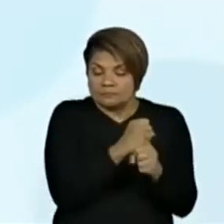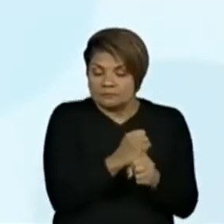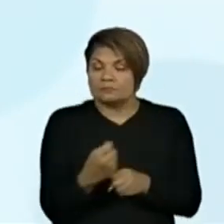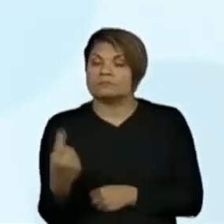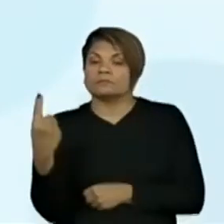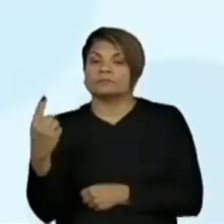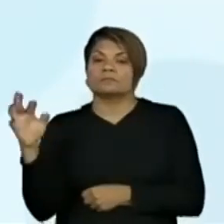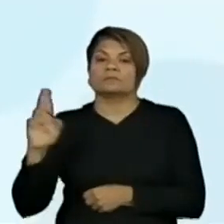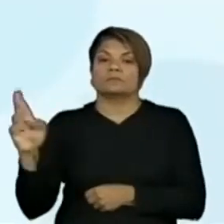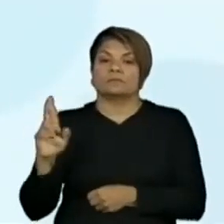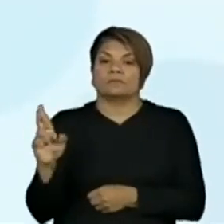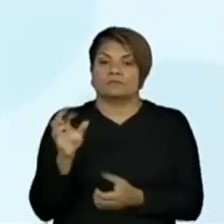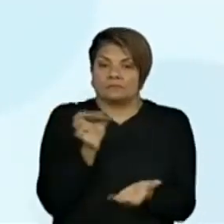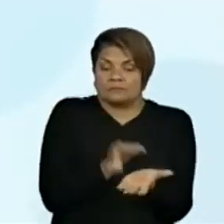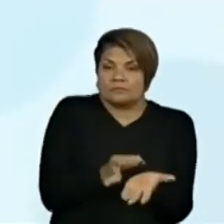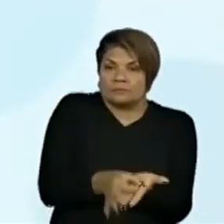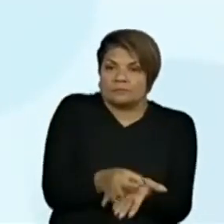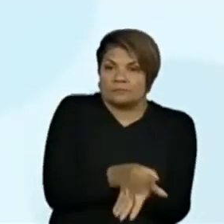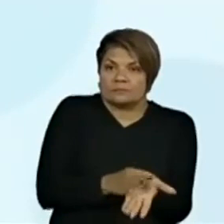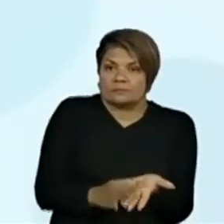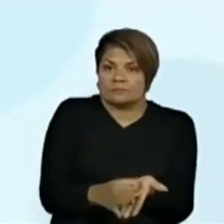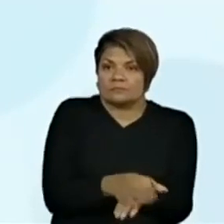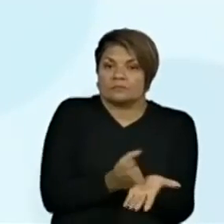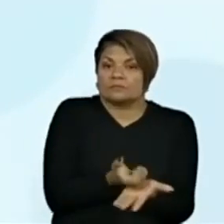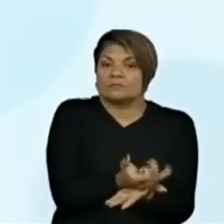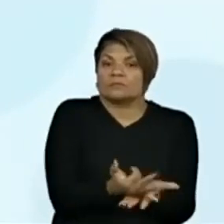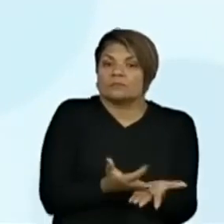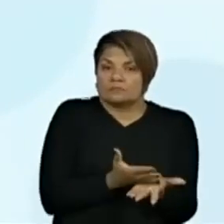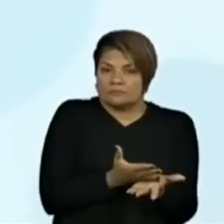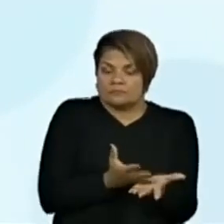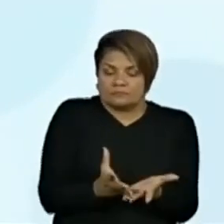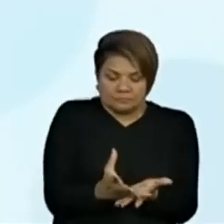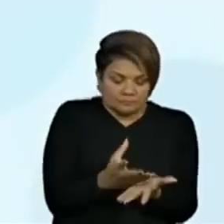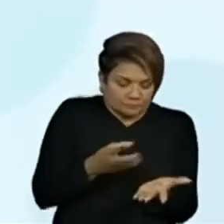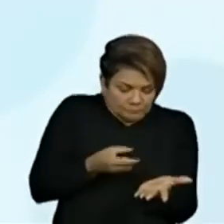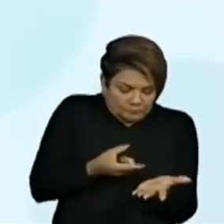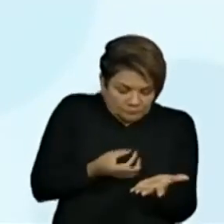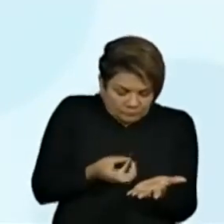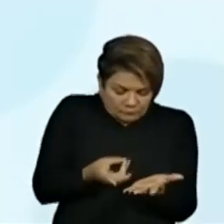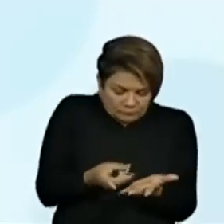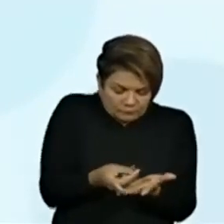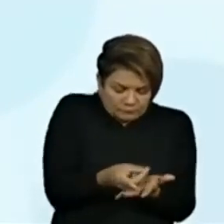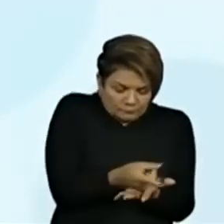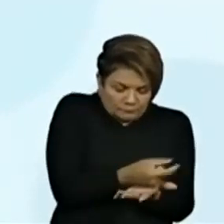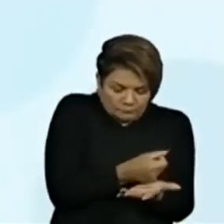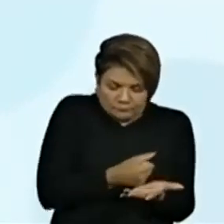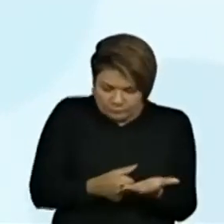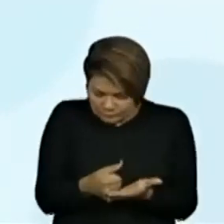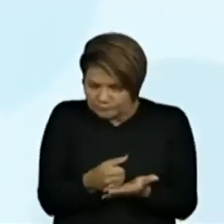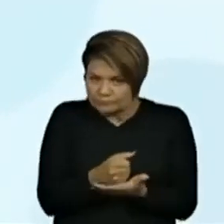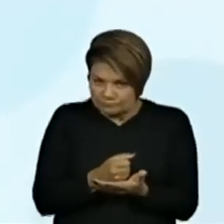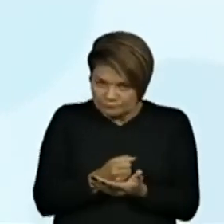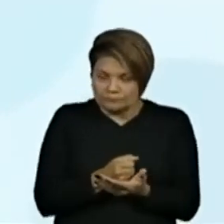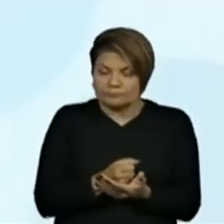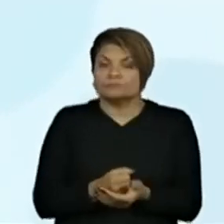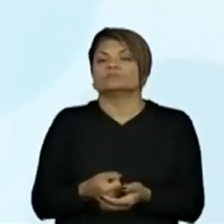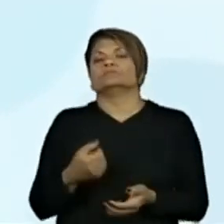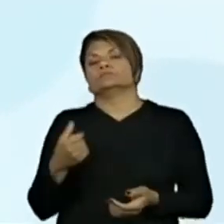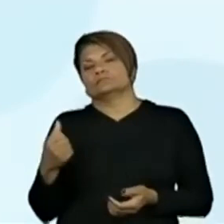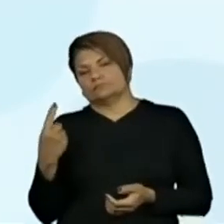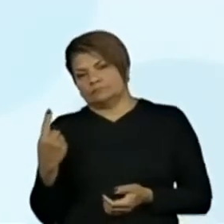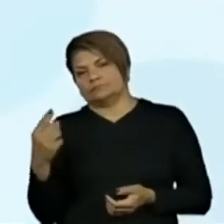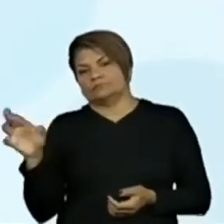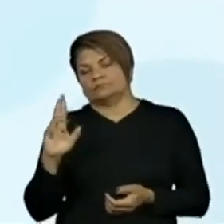É para você essa do quarto ano, hein? Vamos lá, aluno. Quantas moedas de 25 centavos